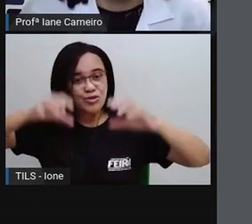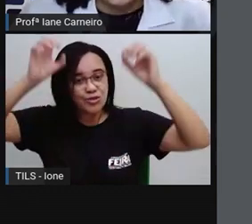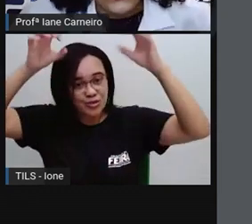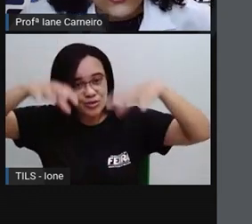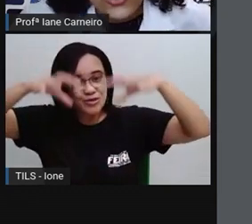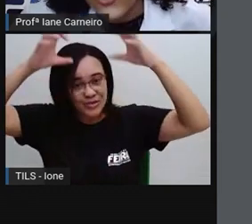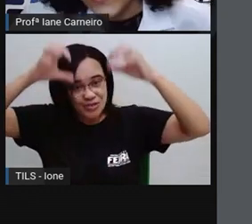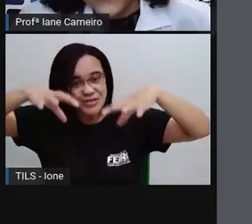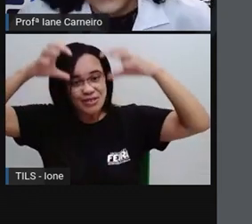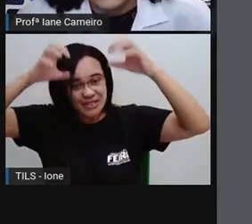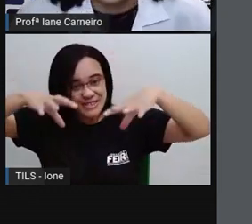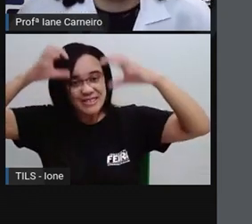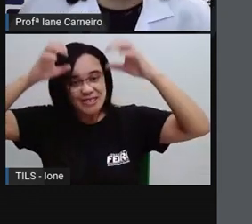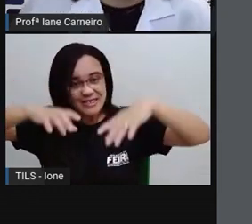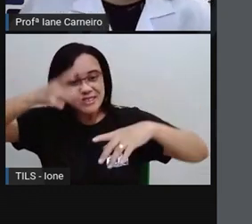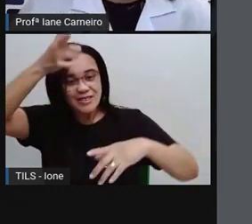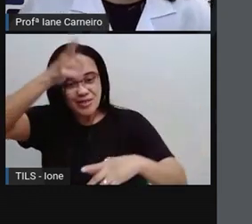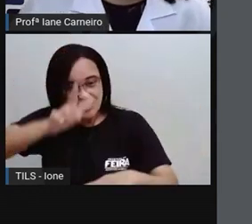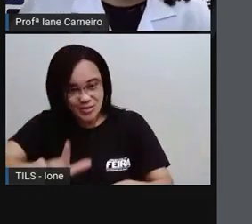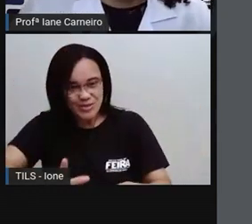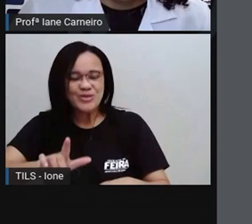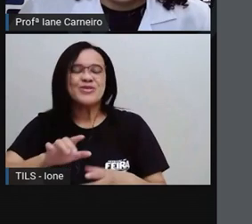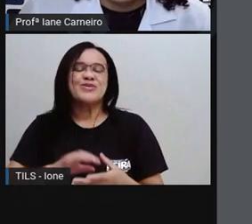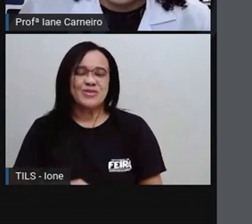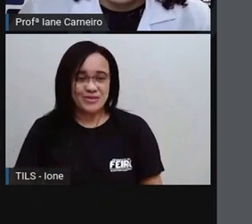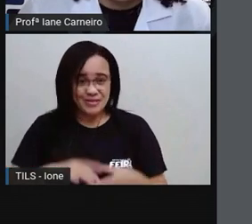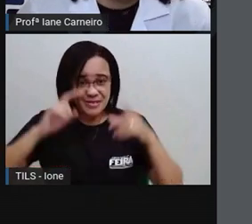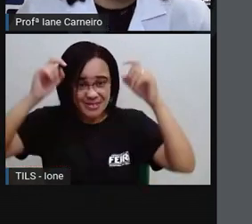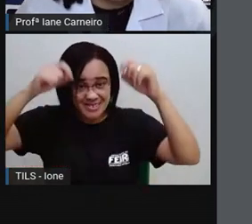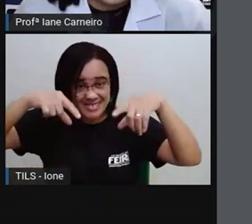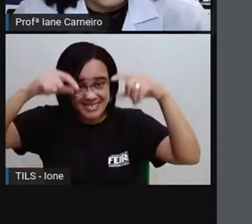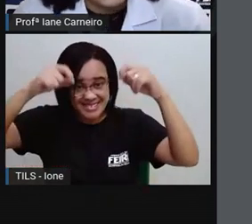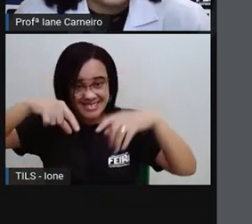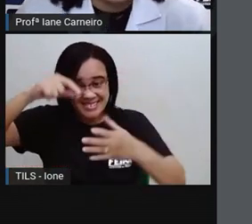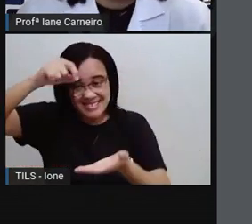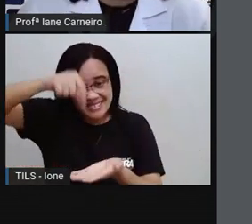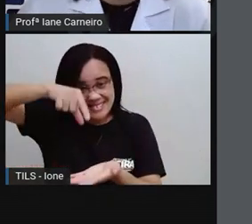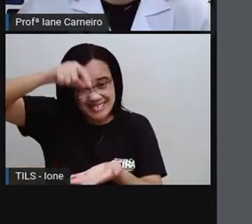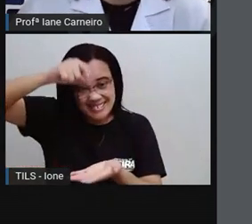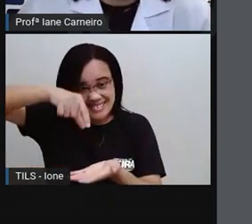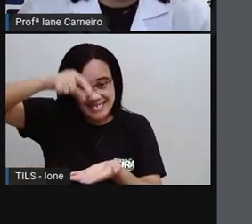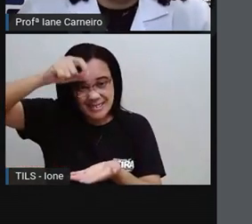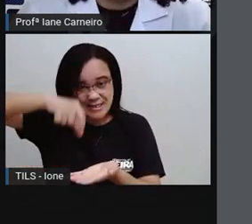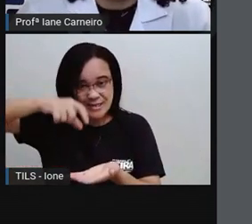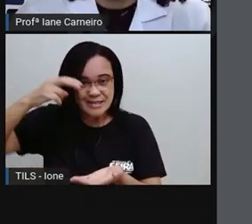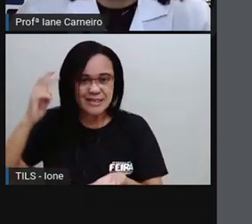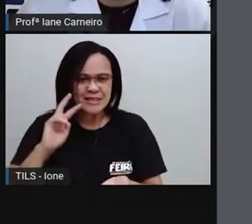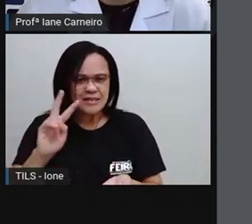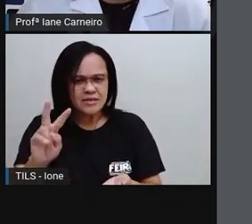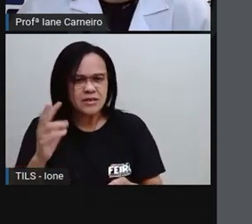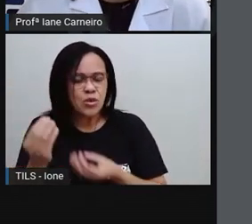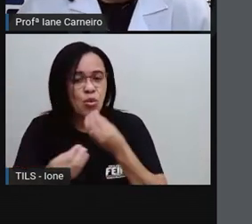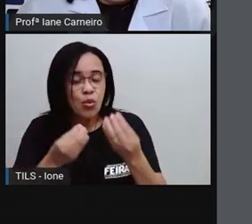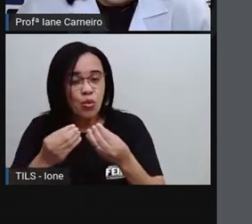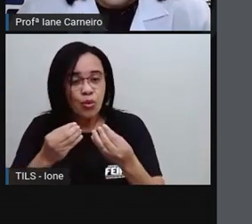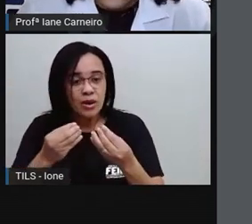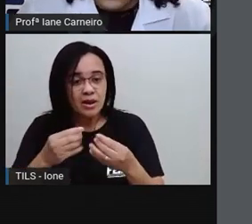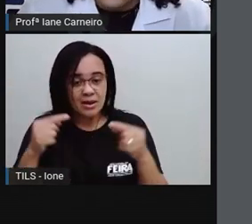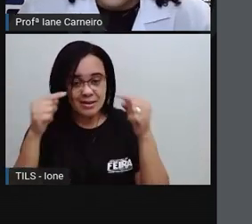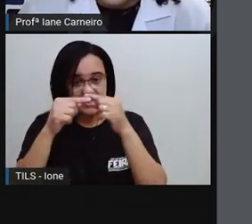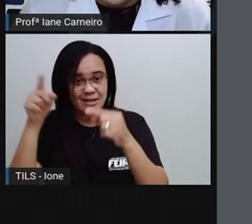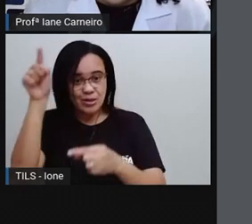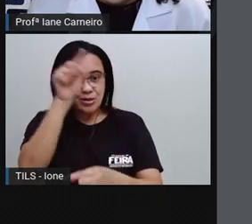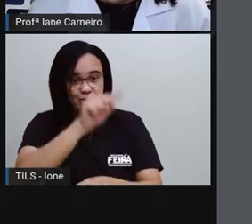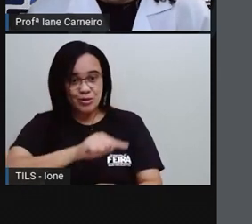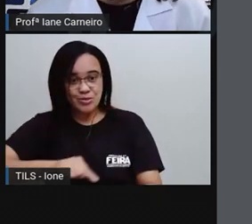tudo de outra vez. A gotinha Plim Plim viu, então, que havia passado pelo ciclo da água.